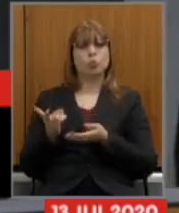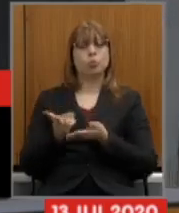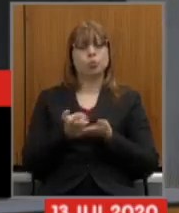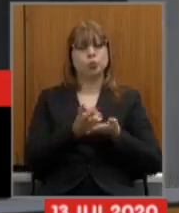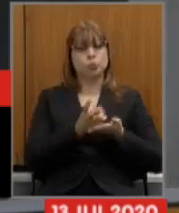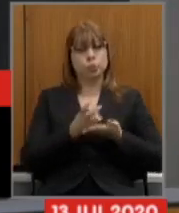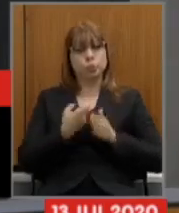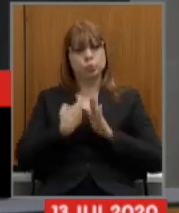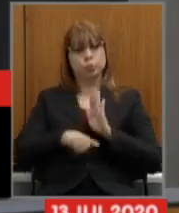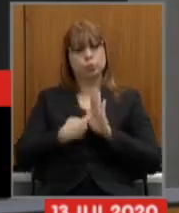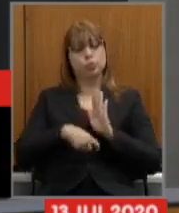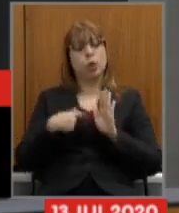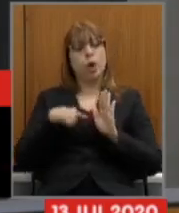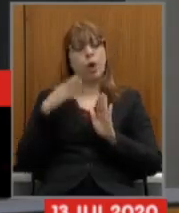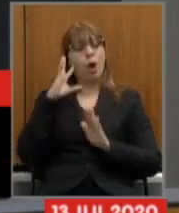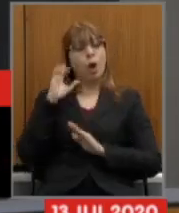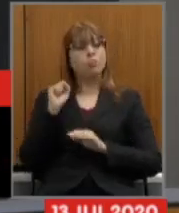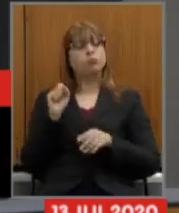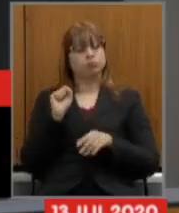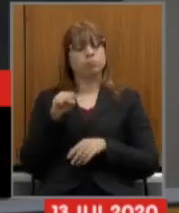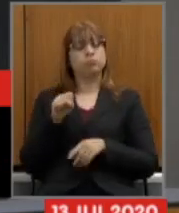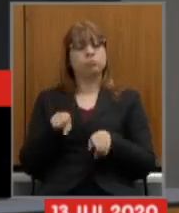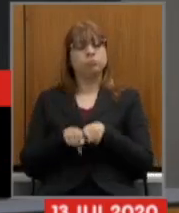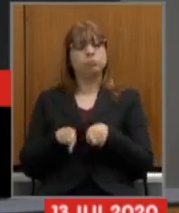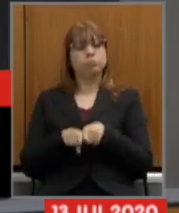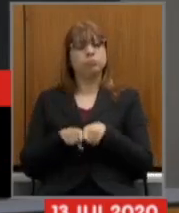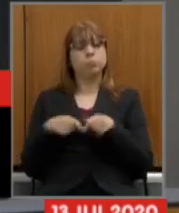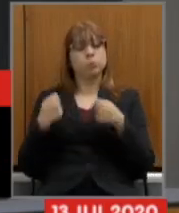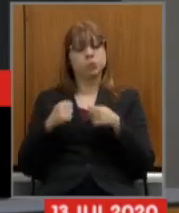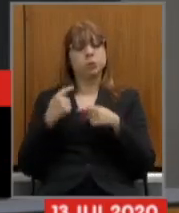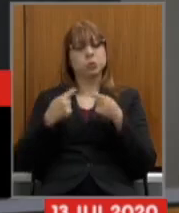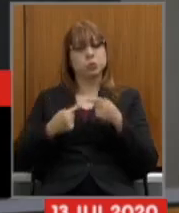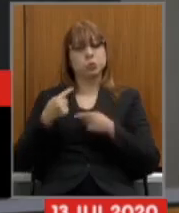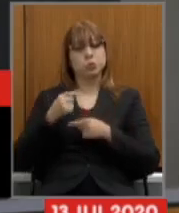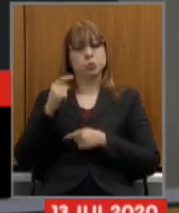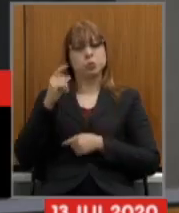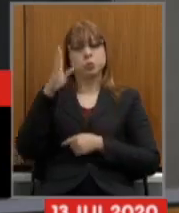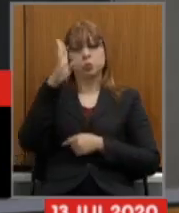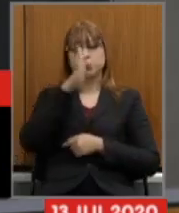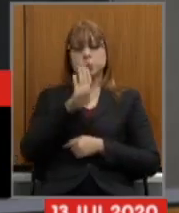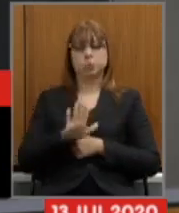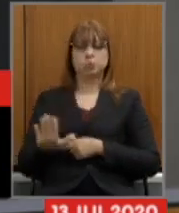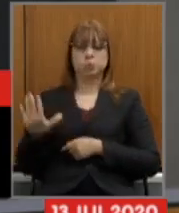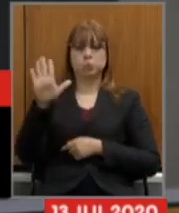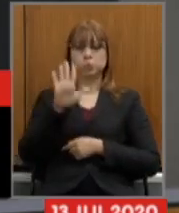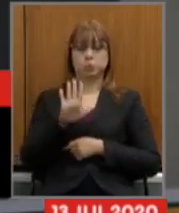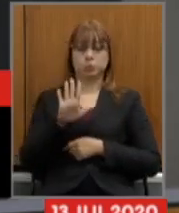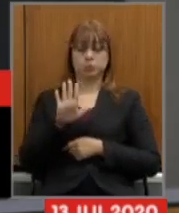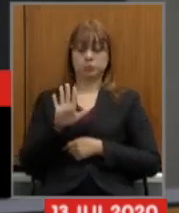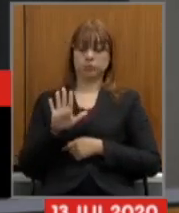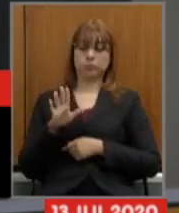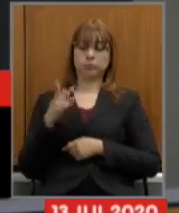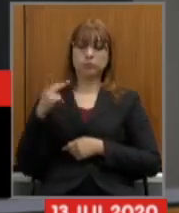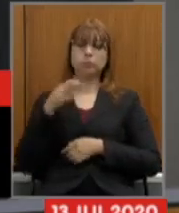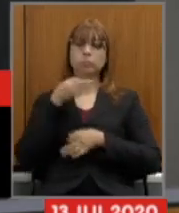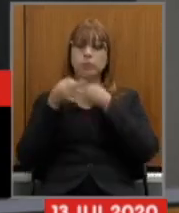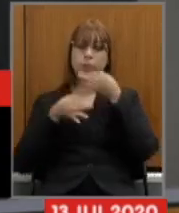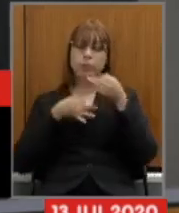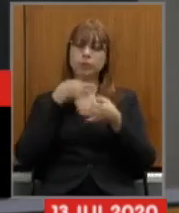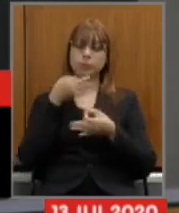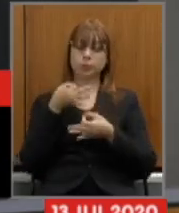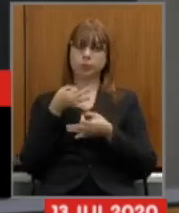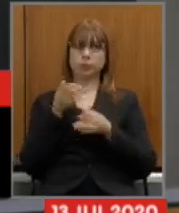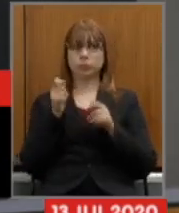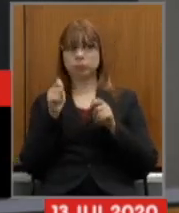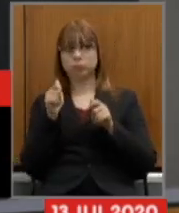realmente tem que haver uma discussão a nível nacional e com relação às suas sugestões daquilo que